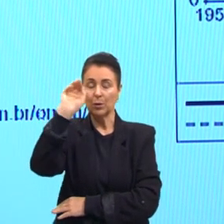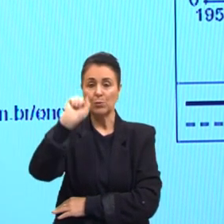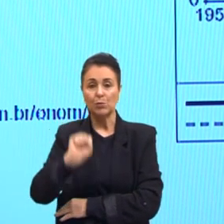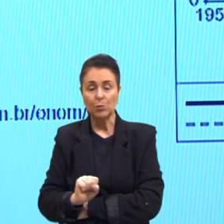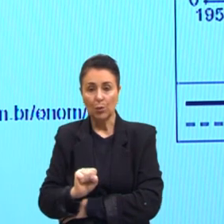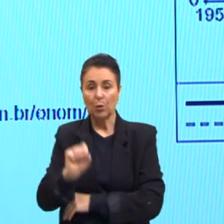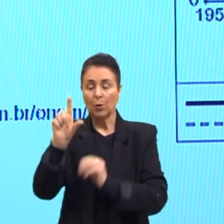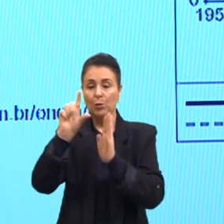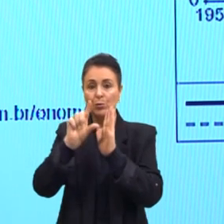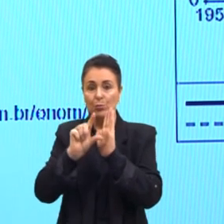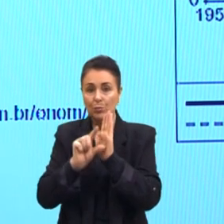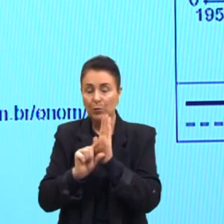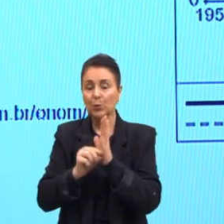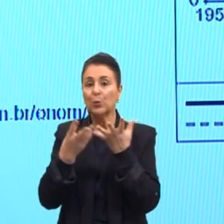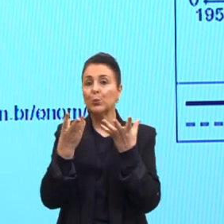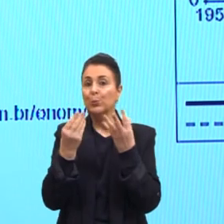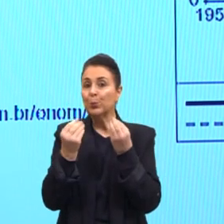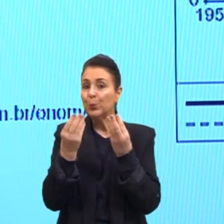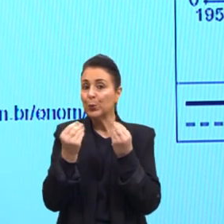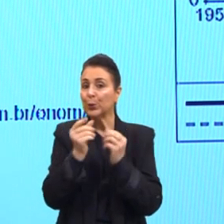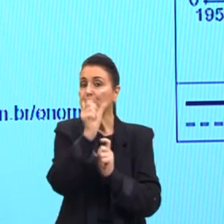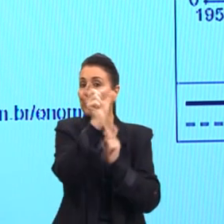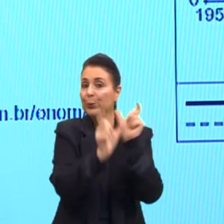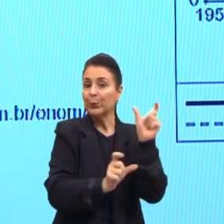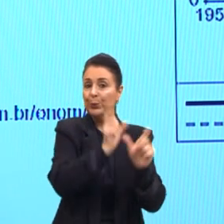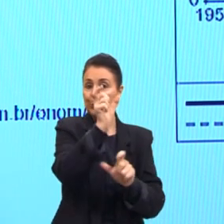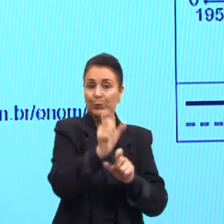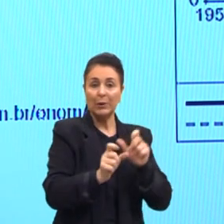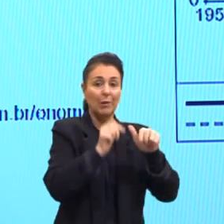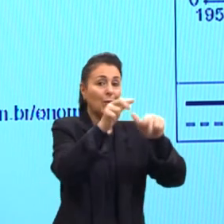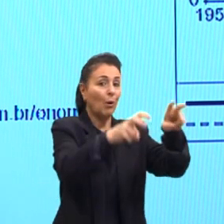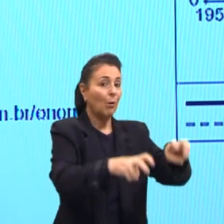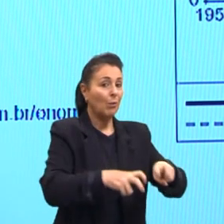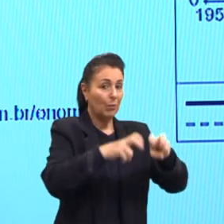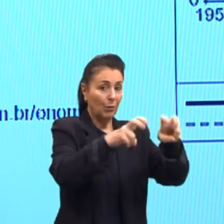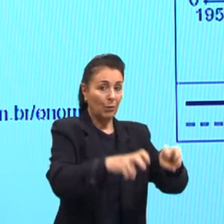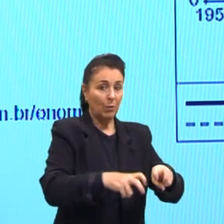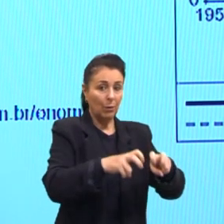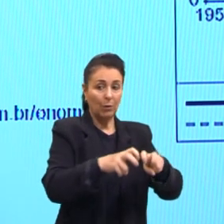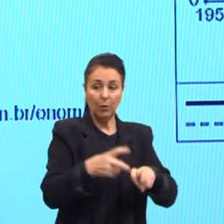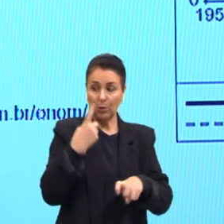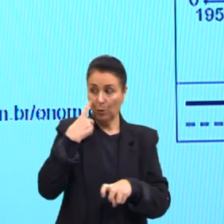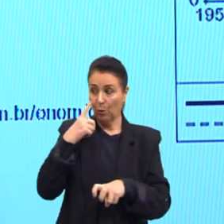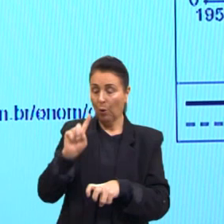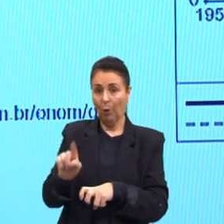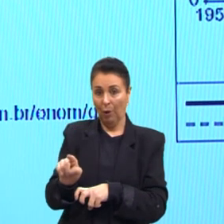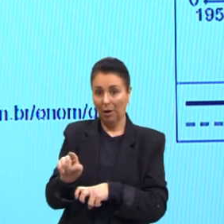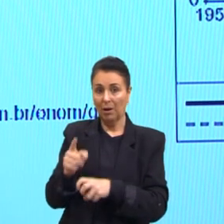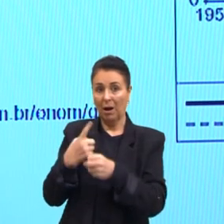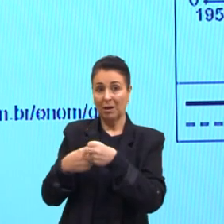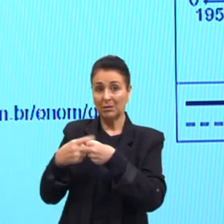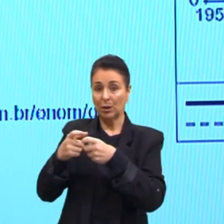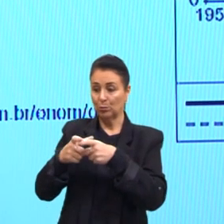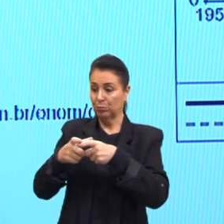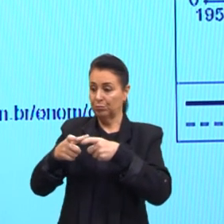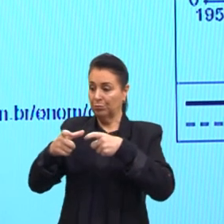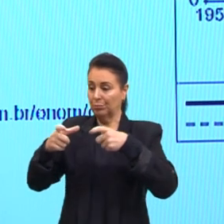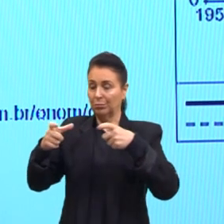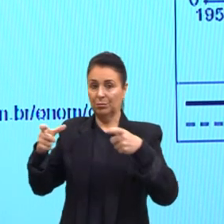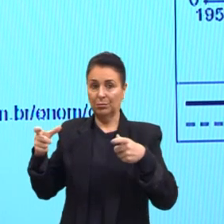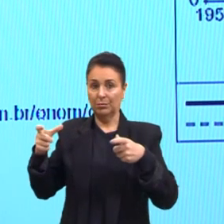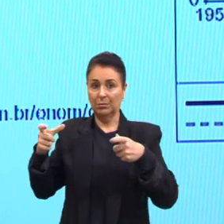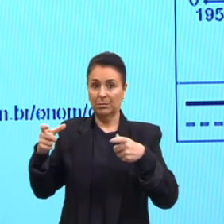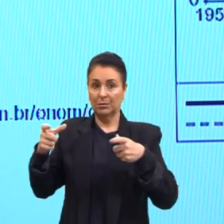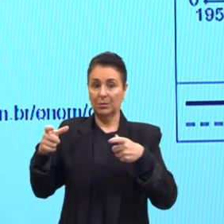acentuada a diminuição da população rural e o crescimento exorbitante da população urbana, baseado nesse meio